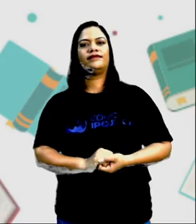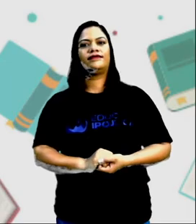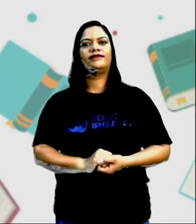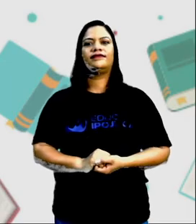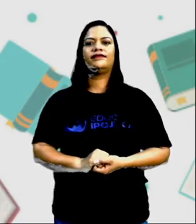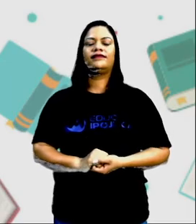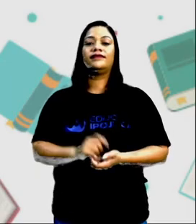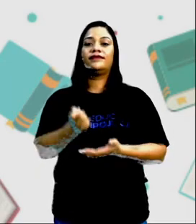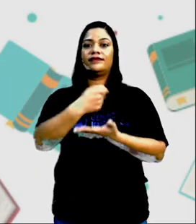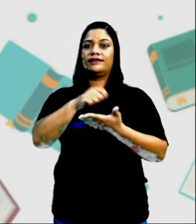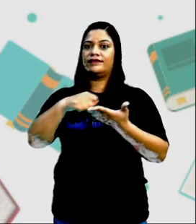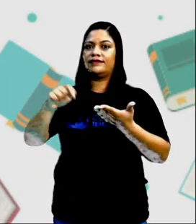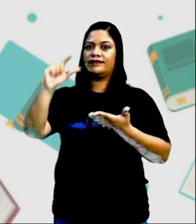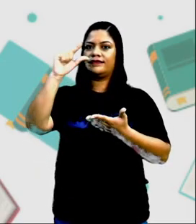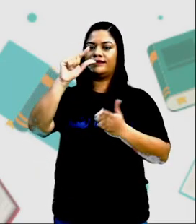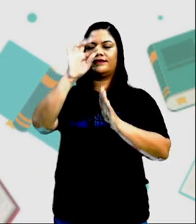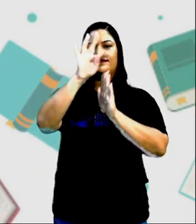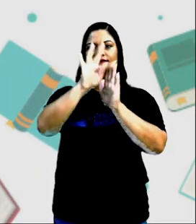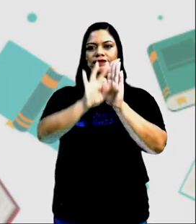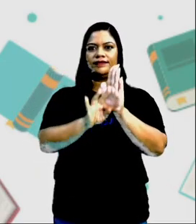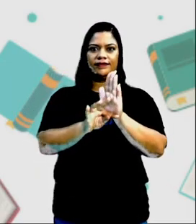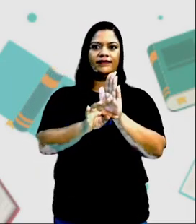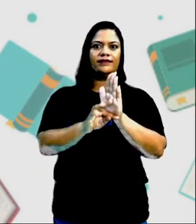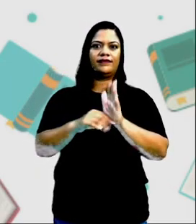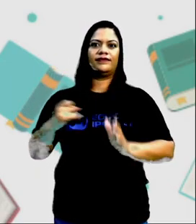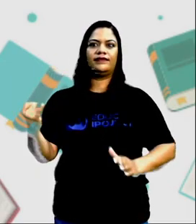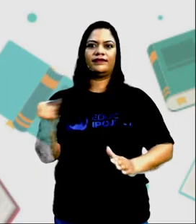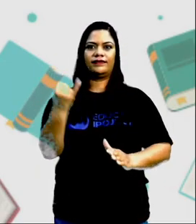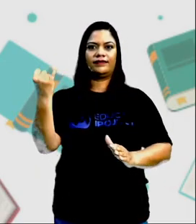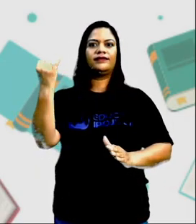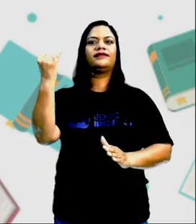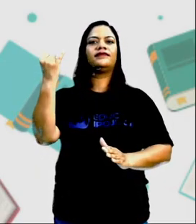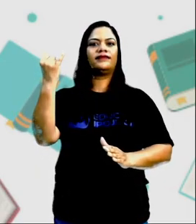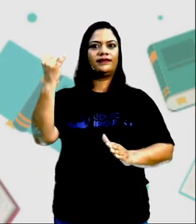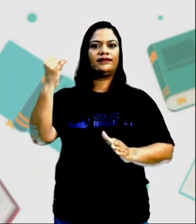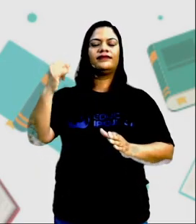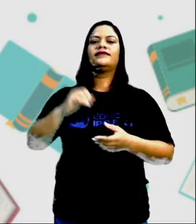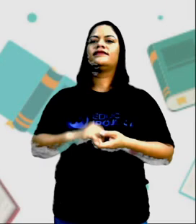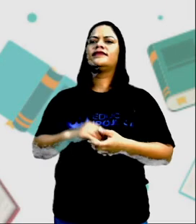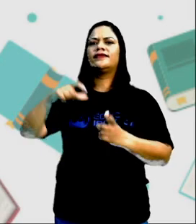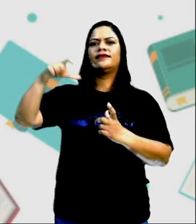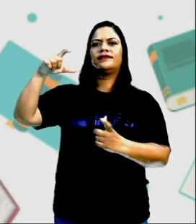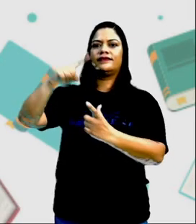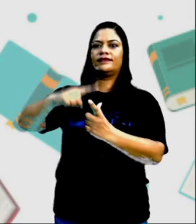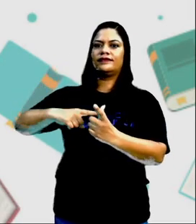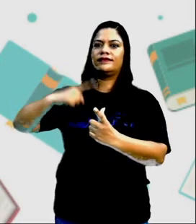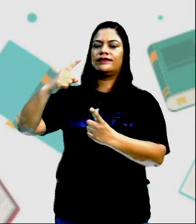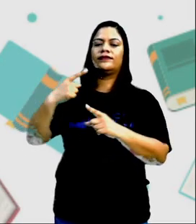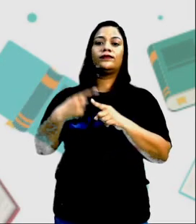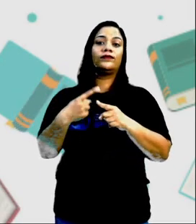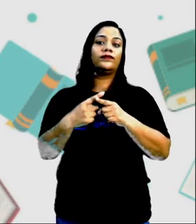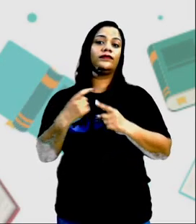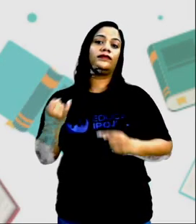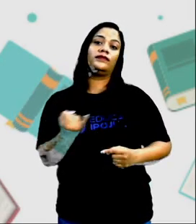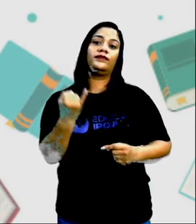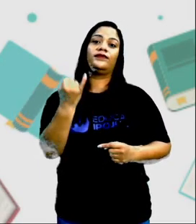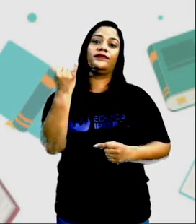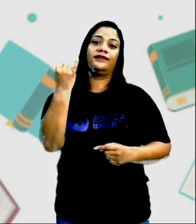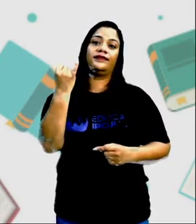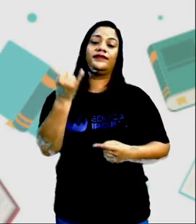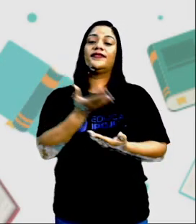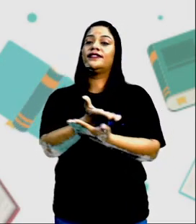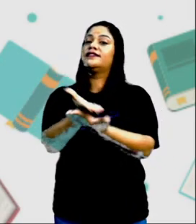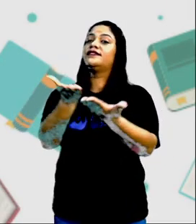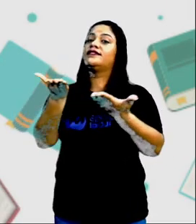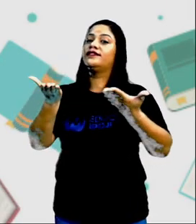texto Descrevendo A importância Da invenção Da roda Você vai dizer Por que a invenção Foi importante E você